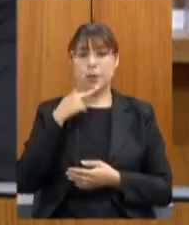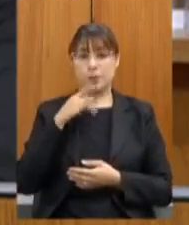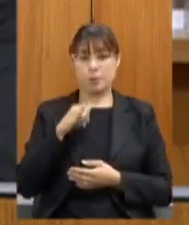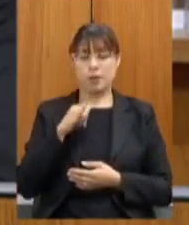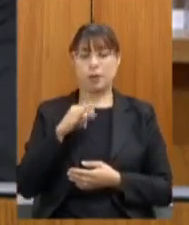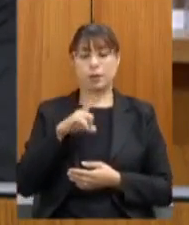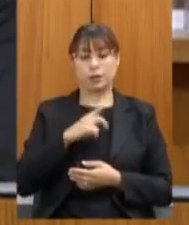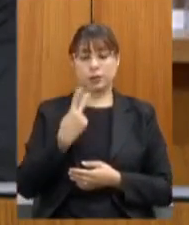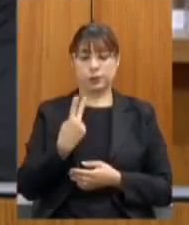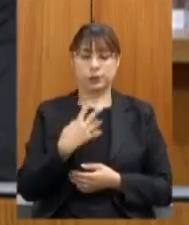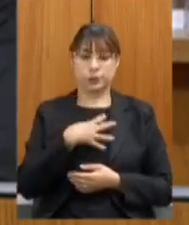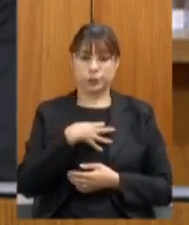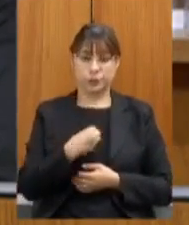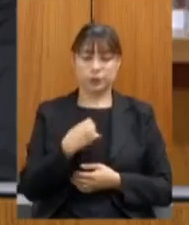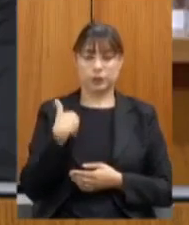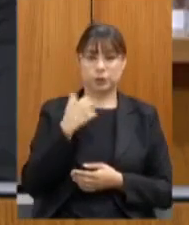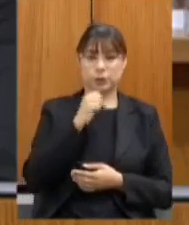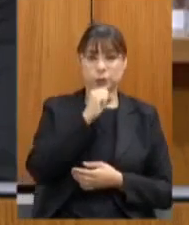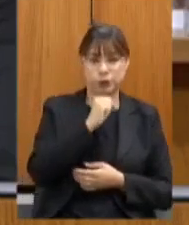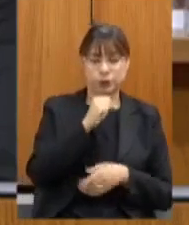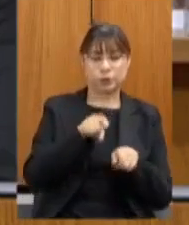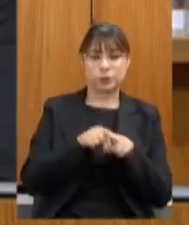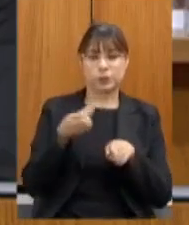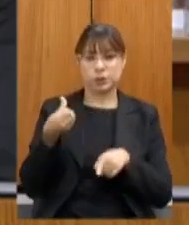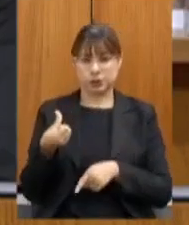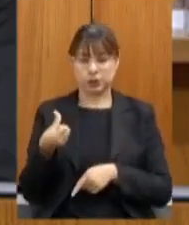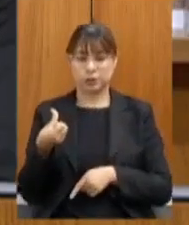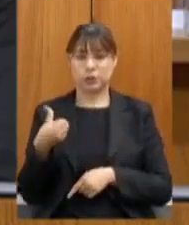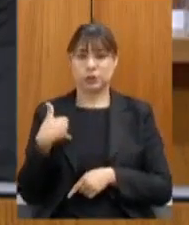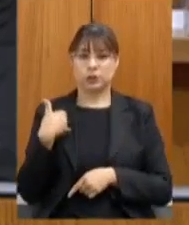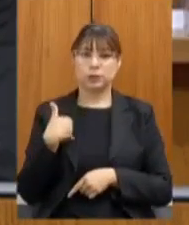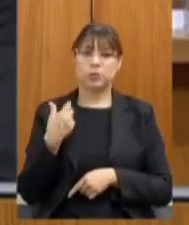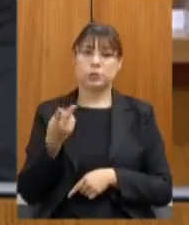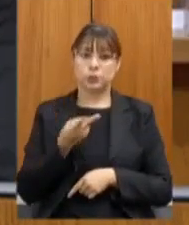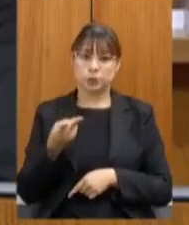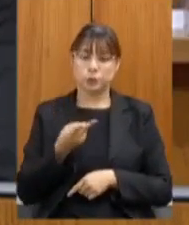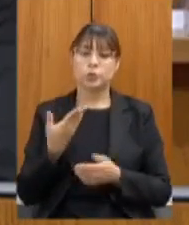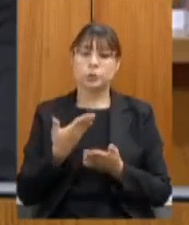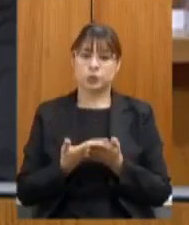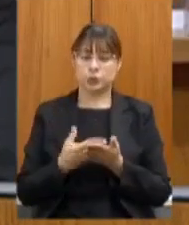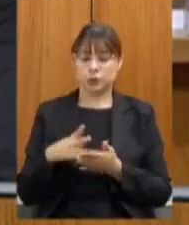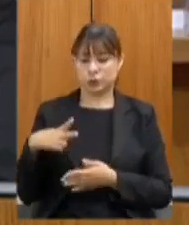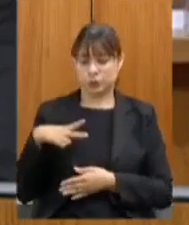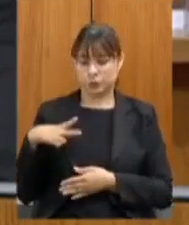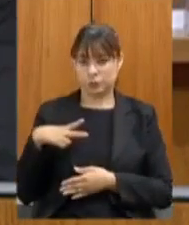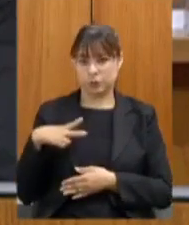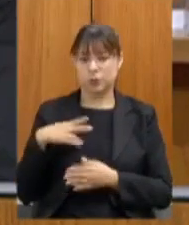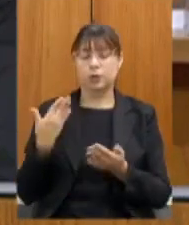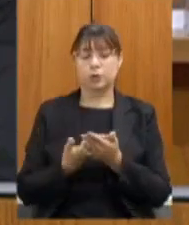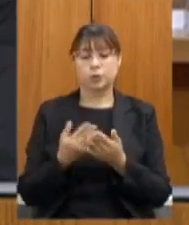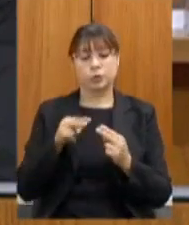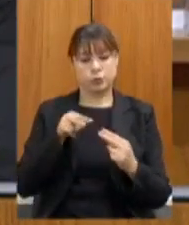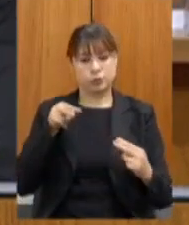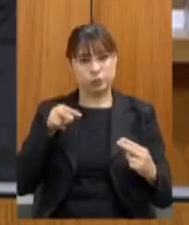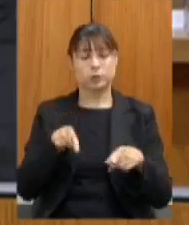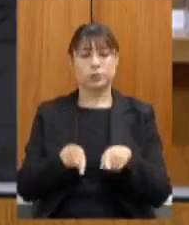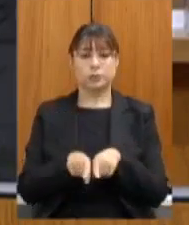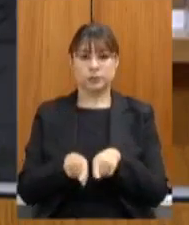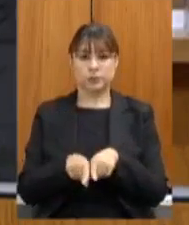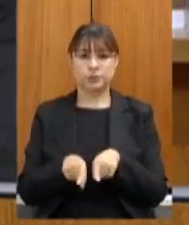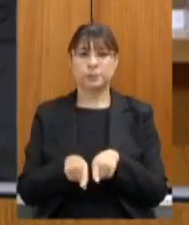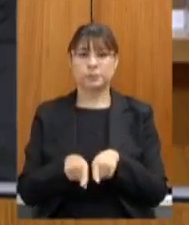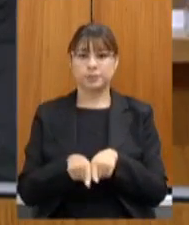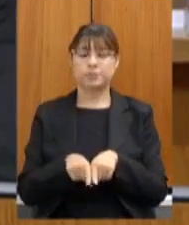crianças uma de oito uma de seis anos as duas em escola particular em aula remota também e